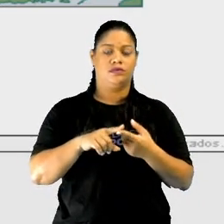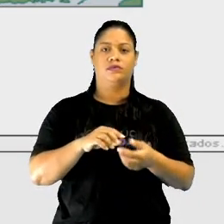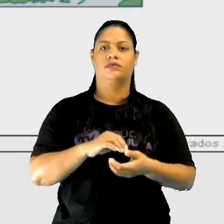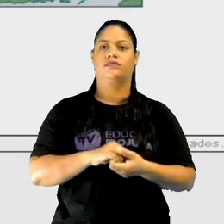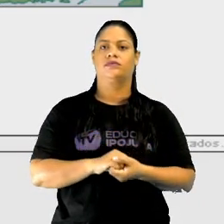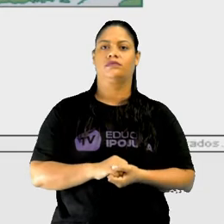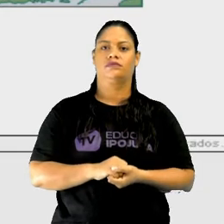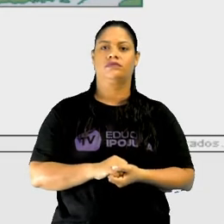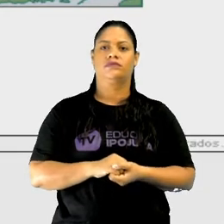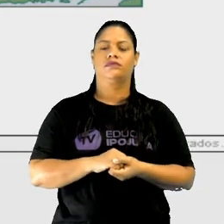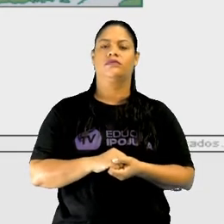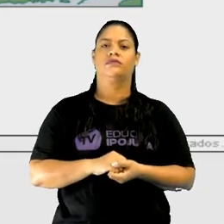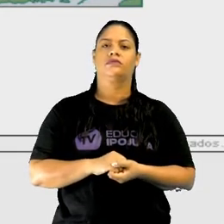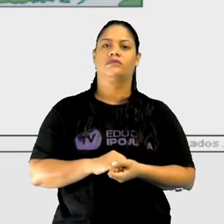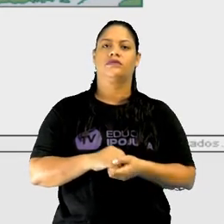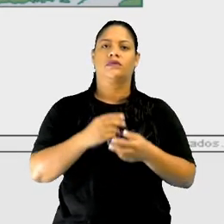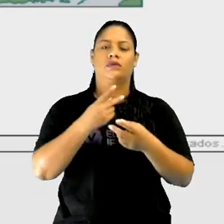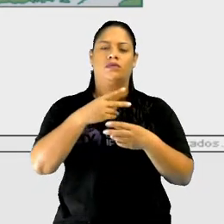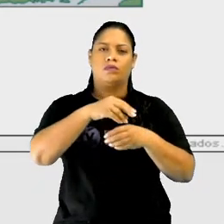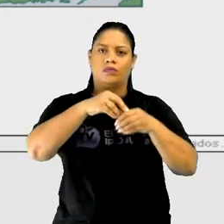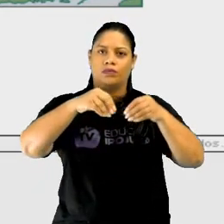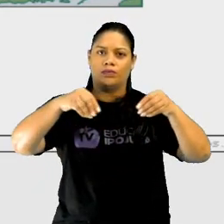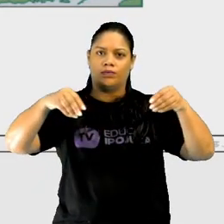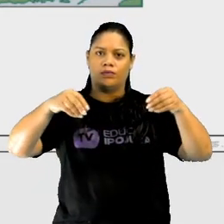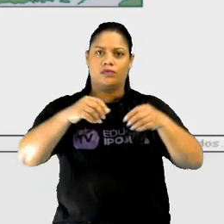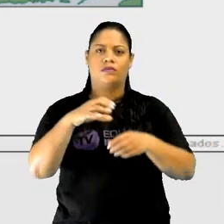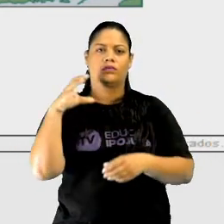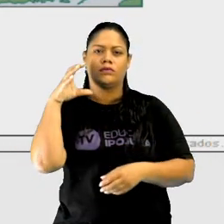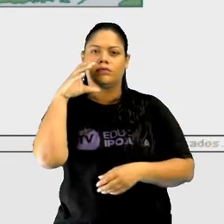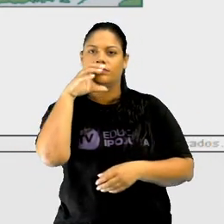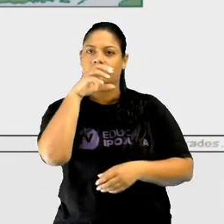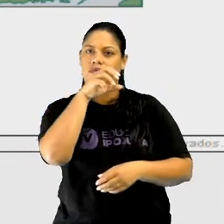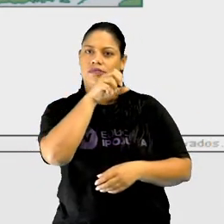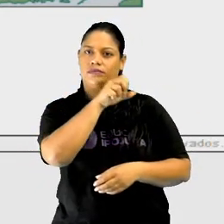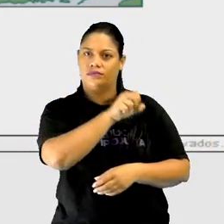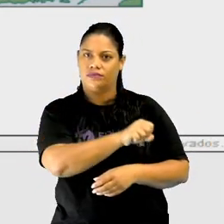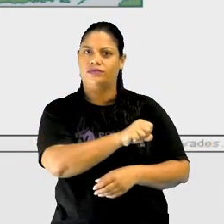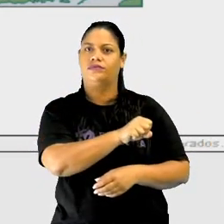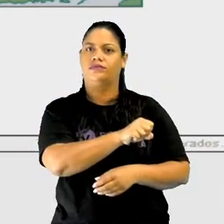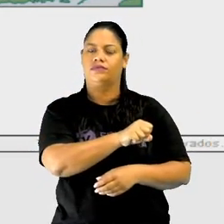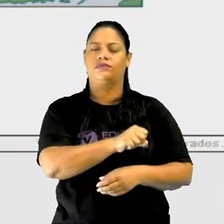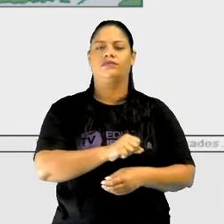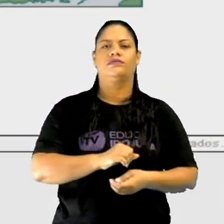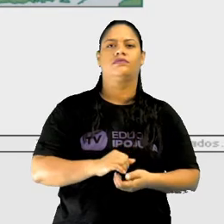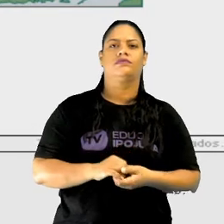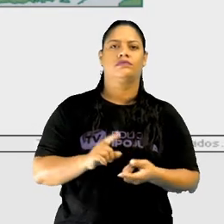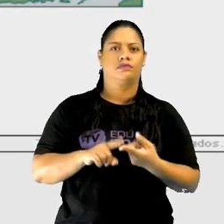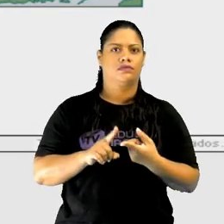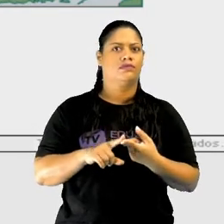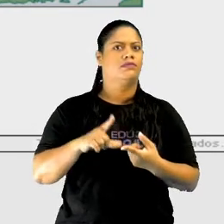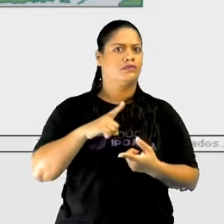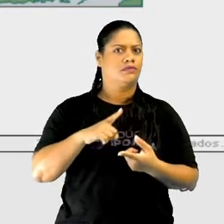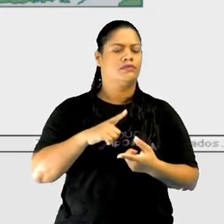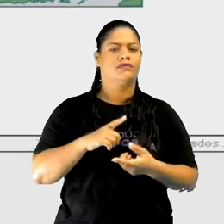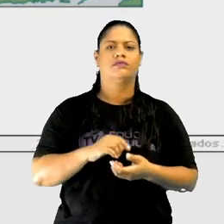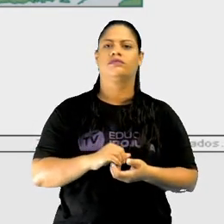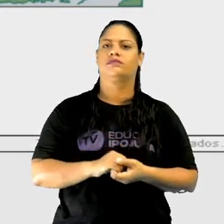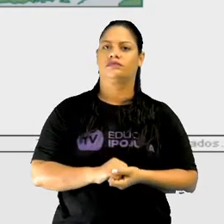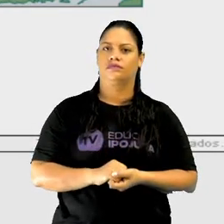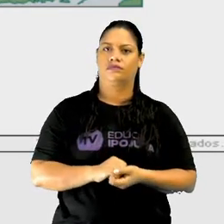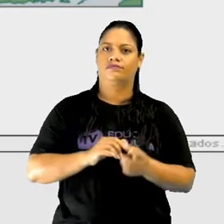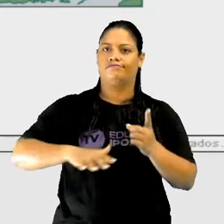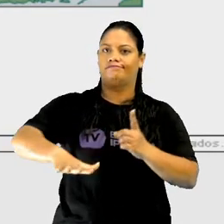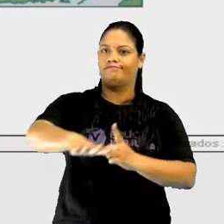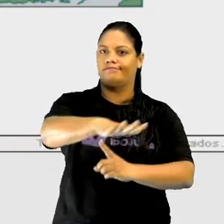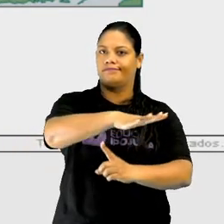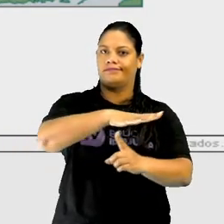centro do continente asiático. Então a gente tem essa variação também na vegetação e a gente tem